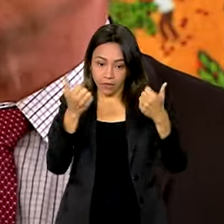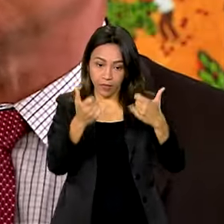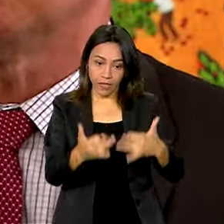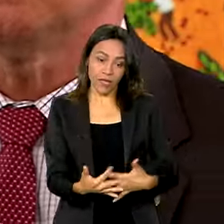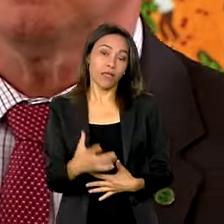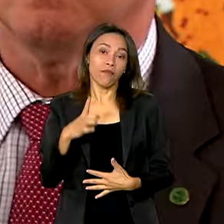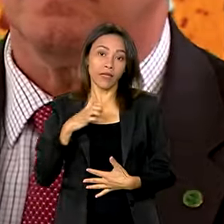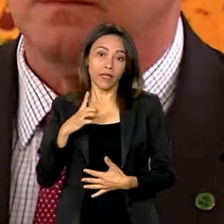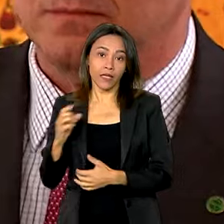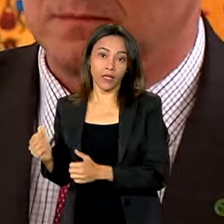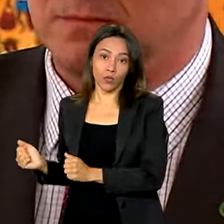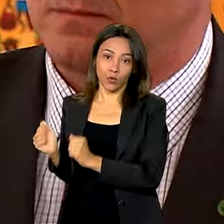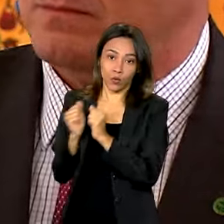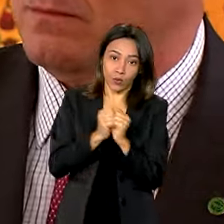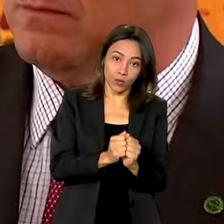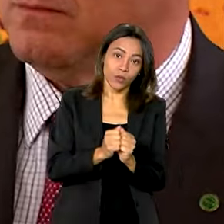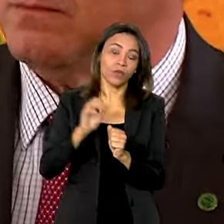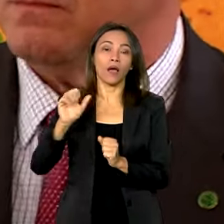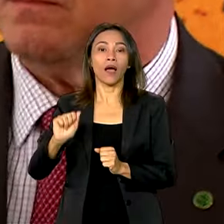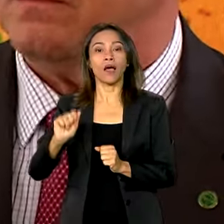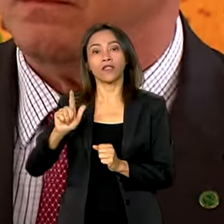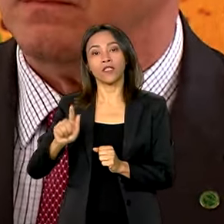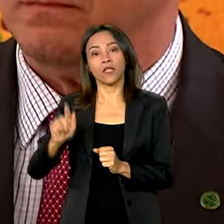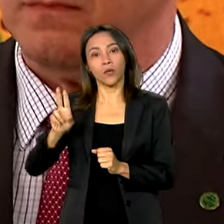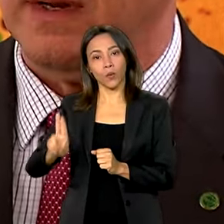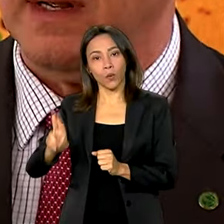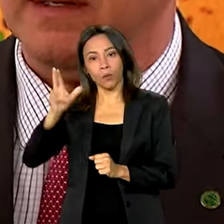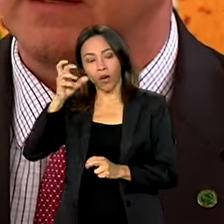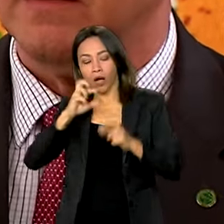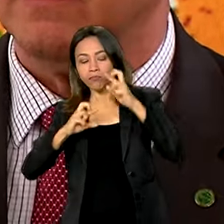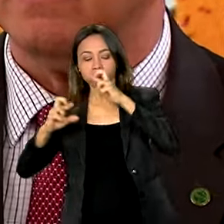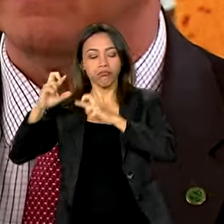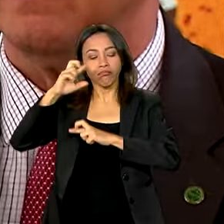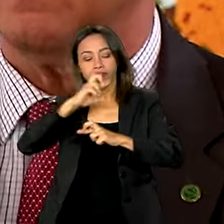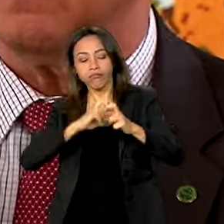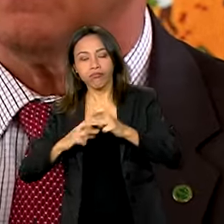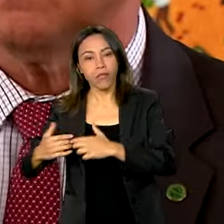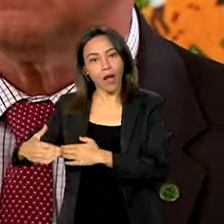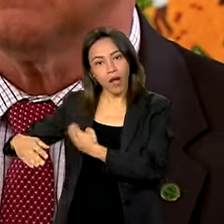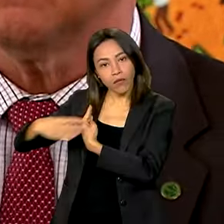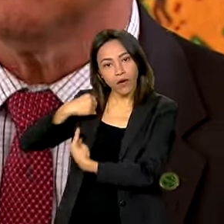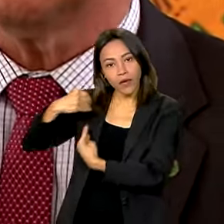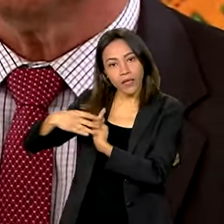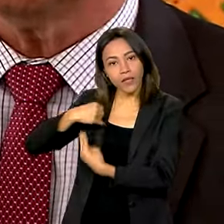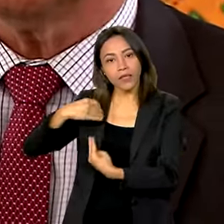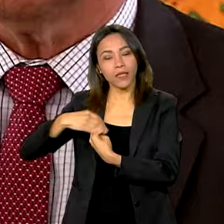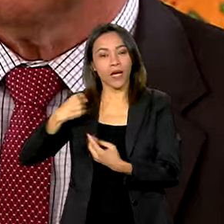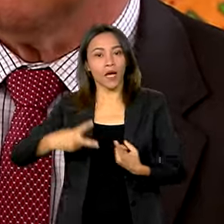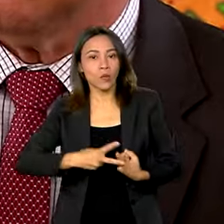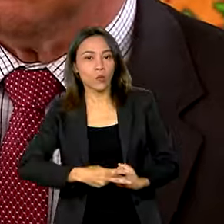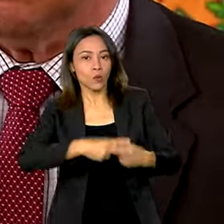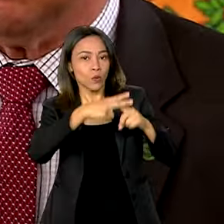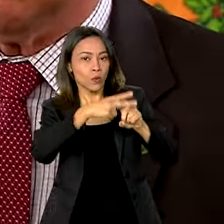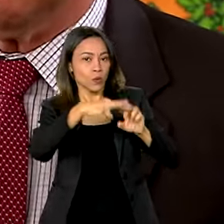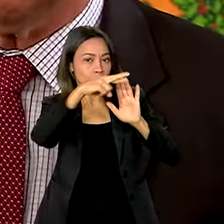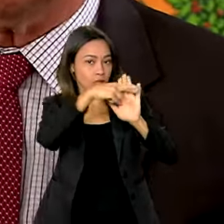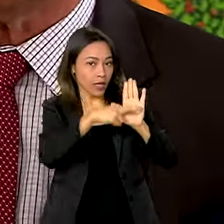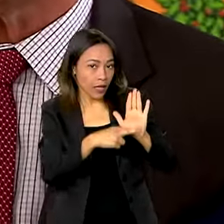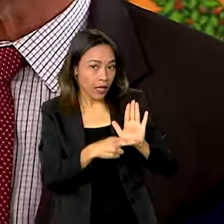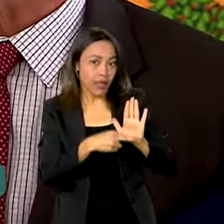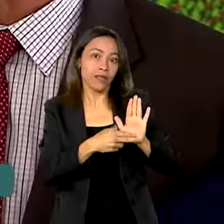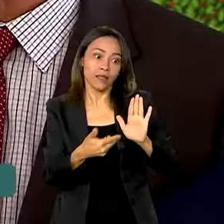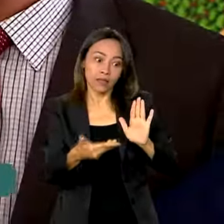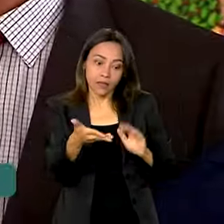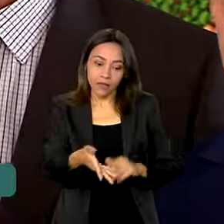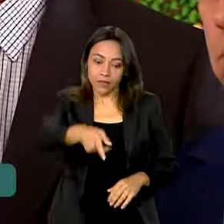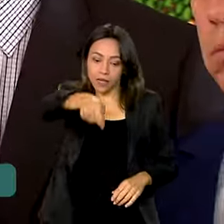AGU, nos ajudando a aperfeiçoar esse mecanismo de leilões. Como disse, hoje são